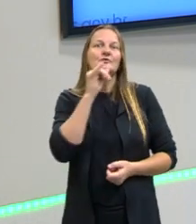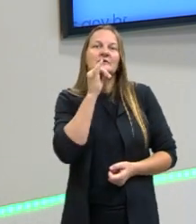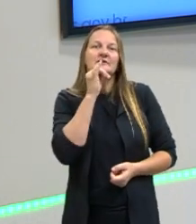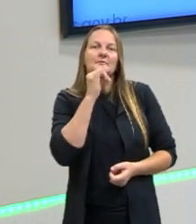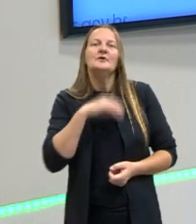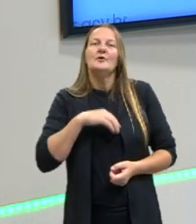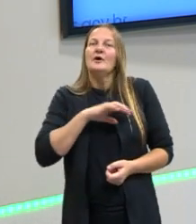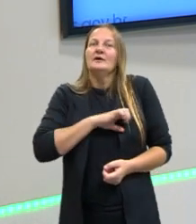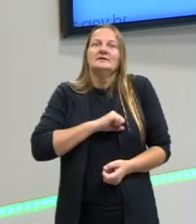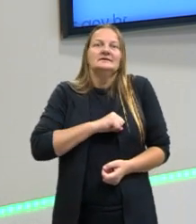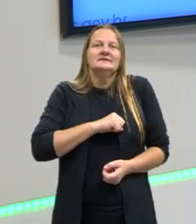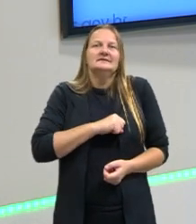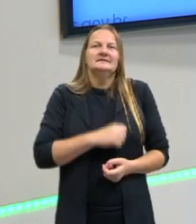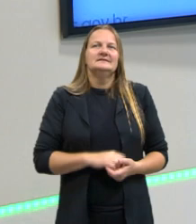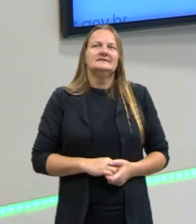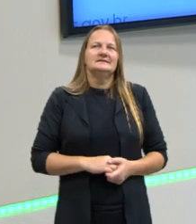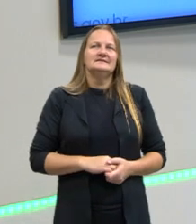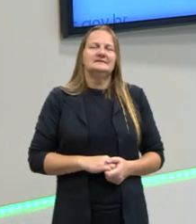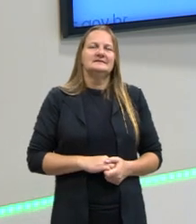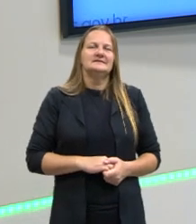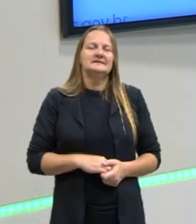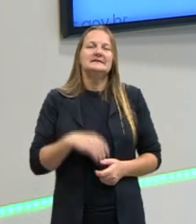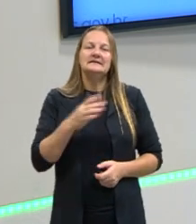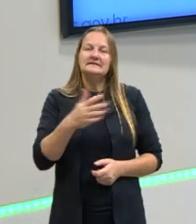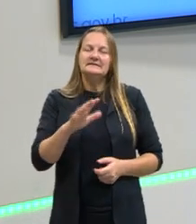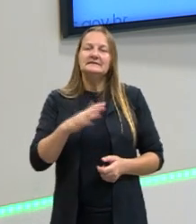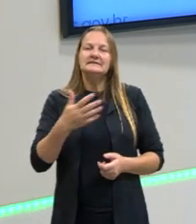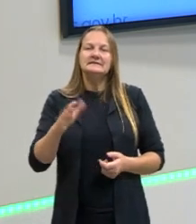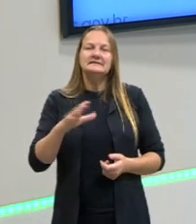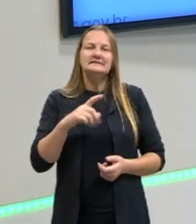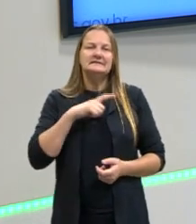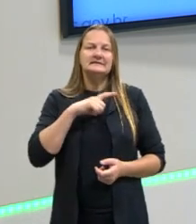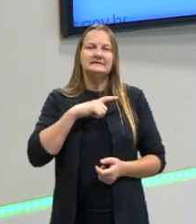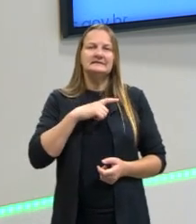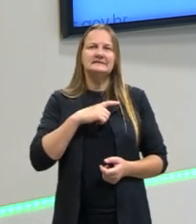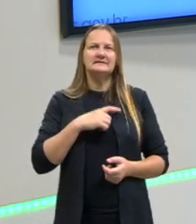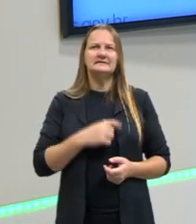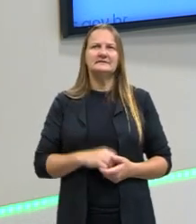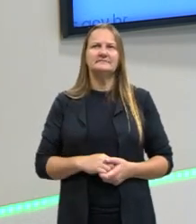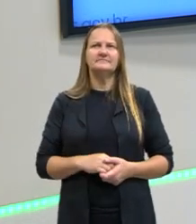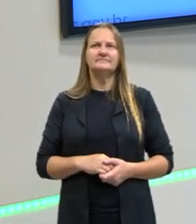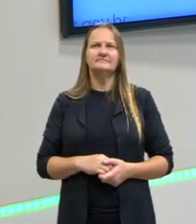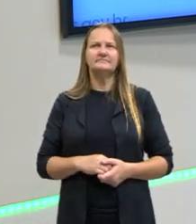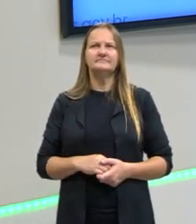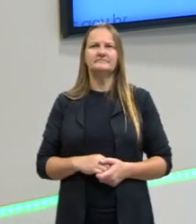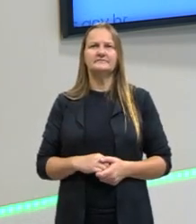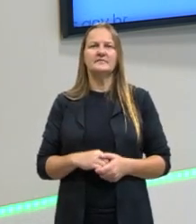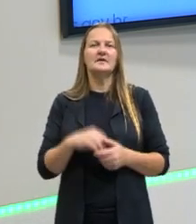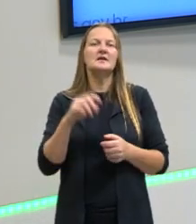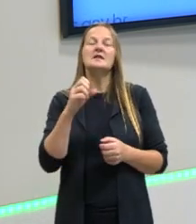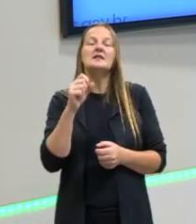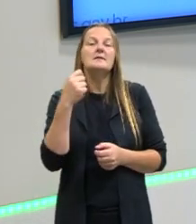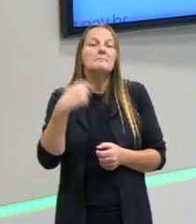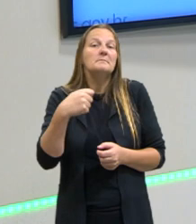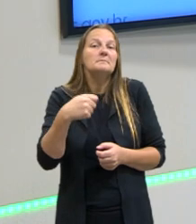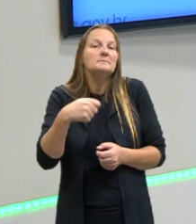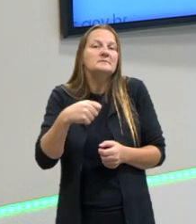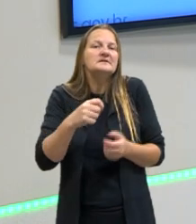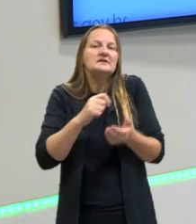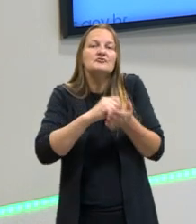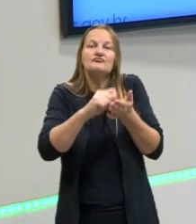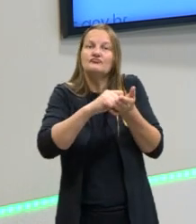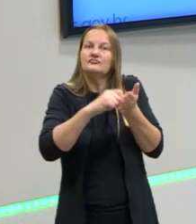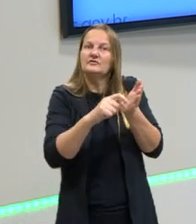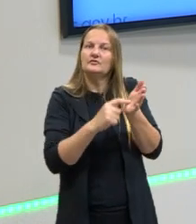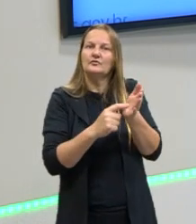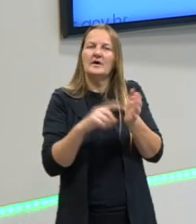que a ironia, apesar de ela ser verbal, ela não precisa estar especificamente no que está escrito. Mas, às